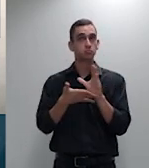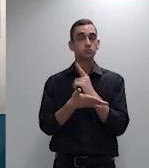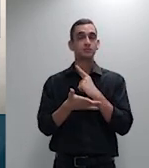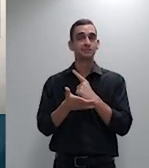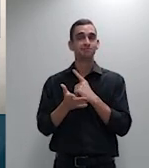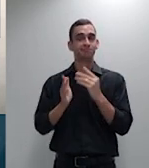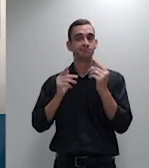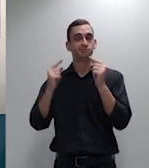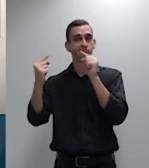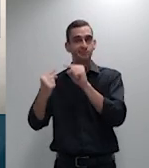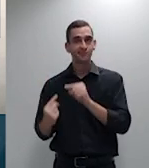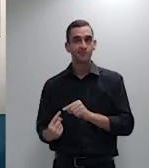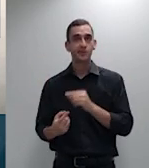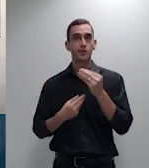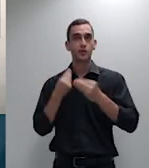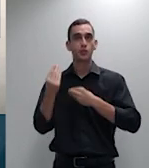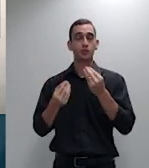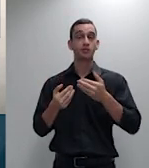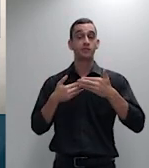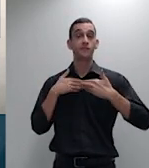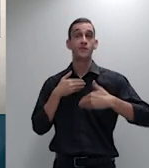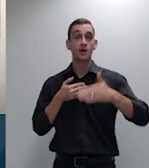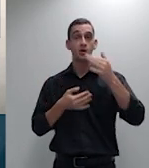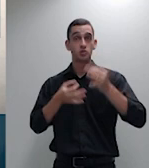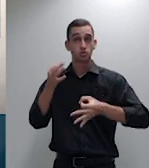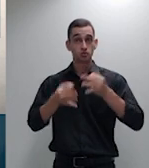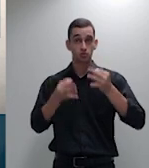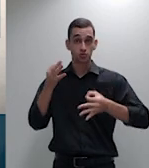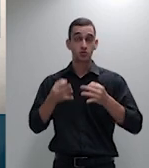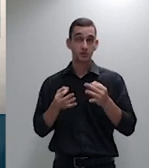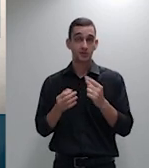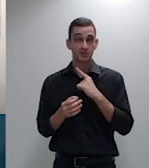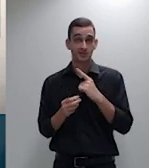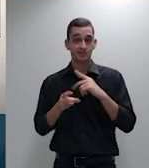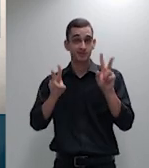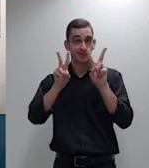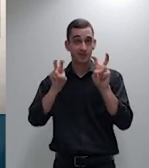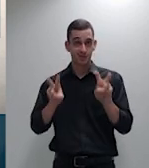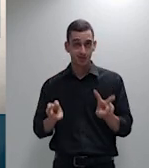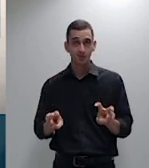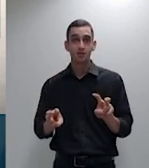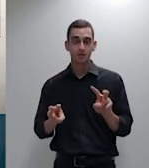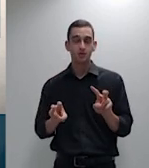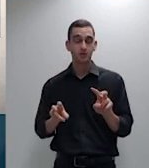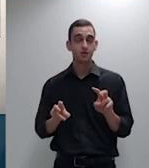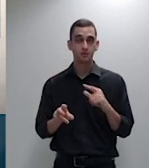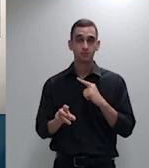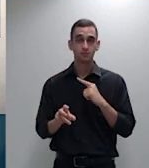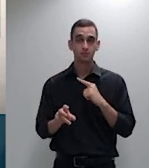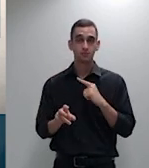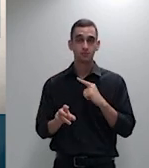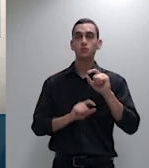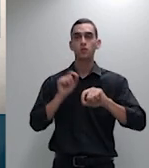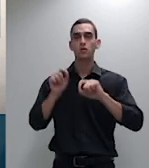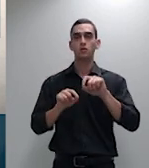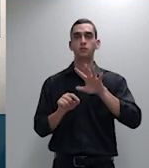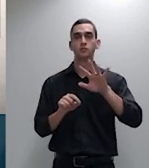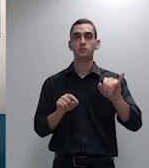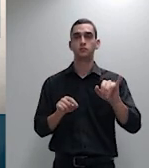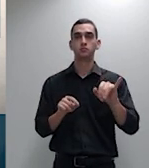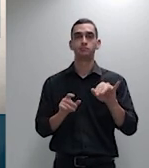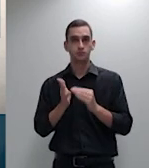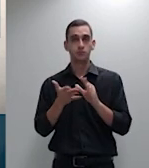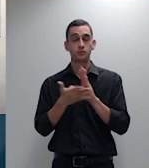desse tema para que a gente não tenha a gente não perca o horizonte do que está escrito lá na nossa Constituição